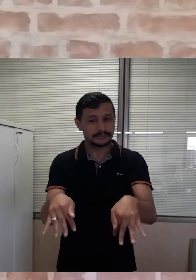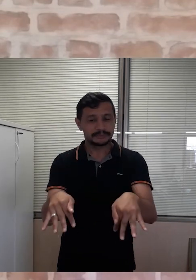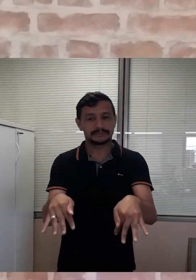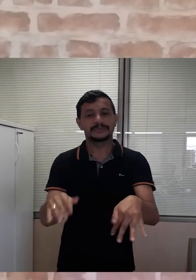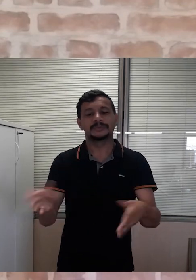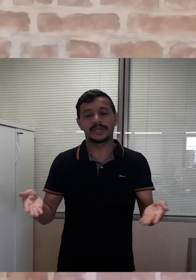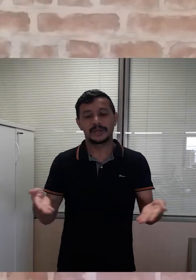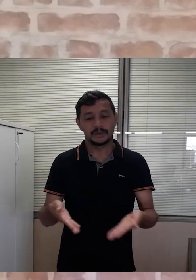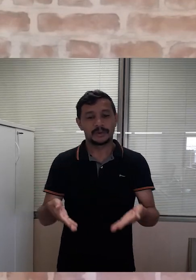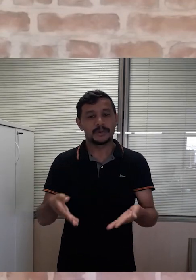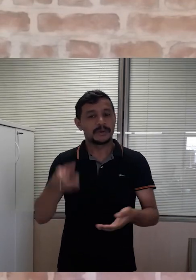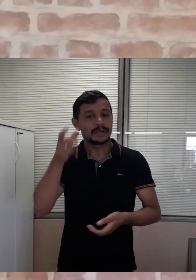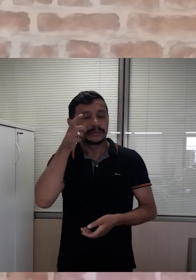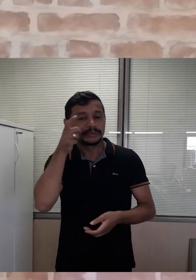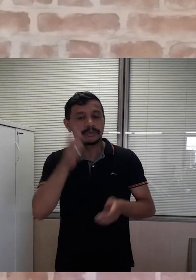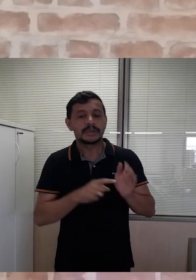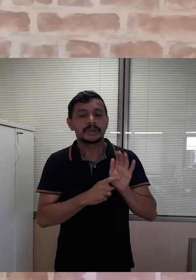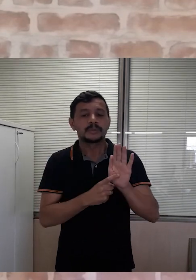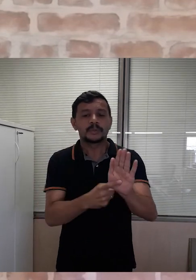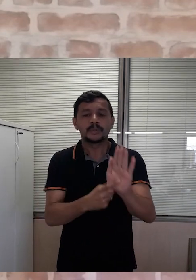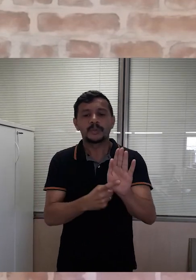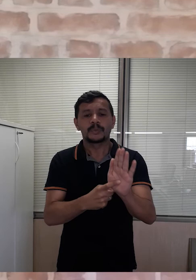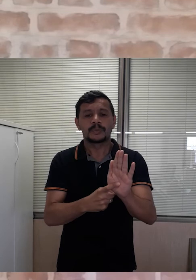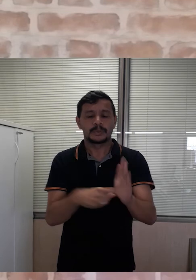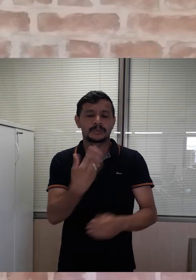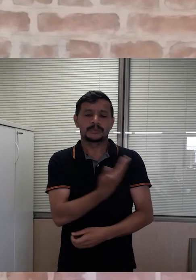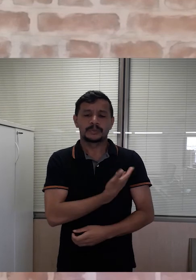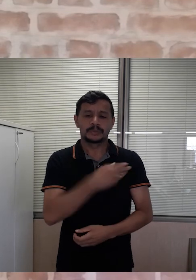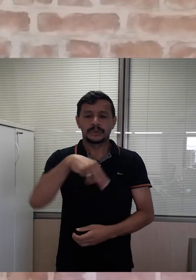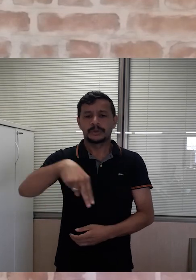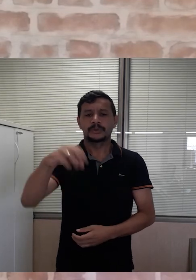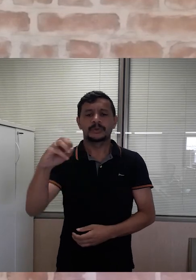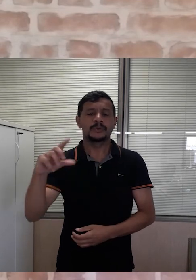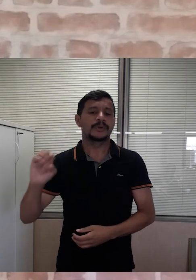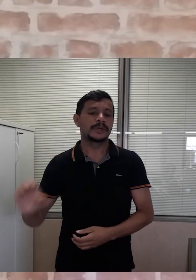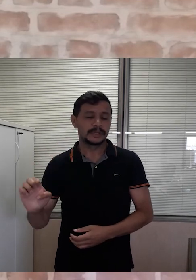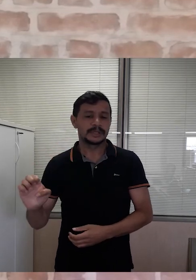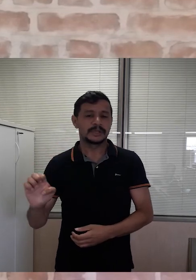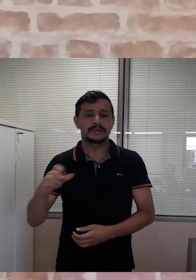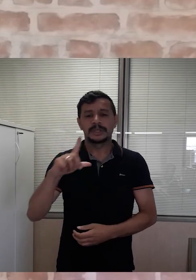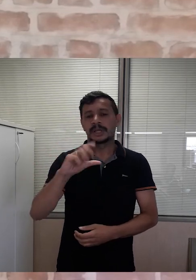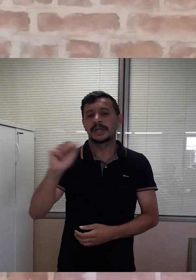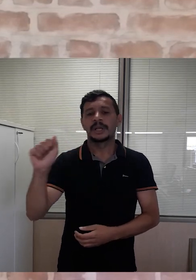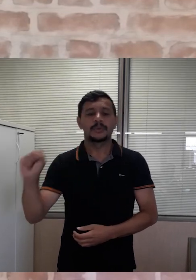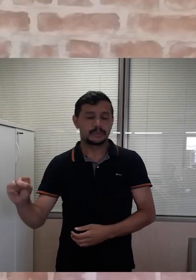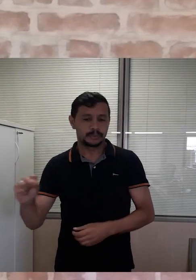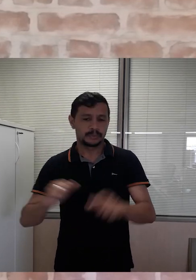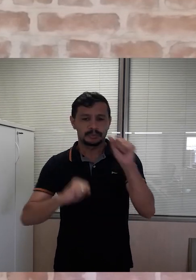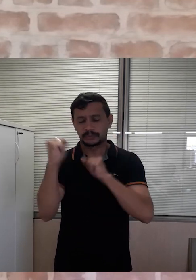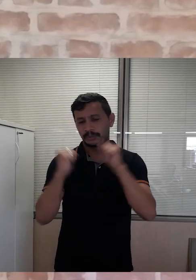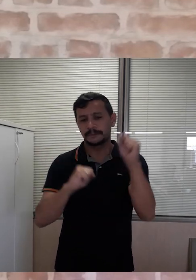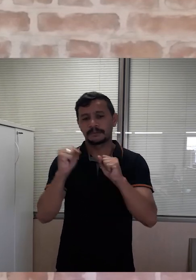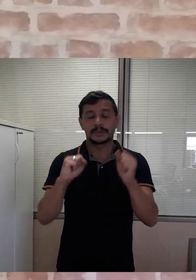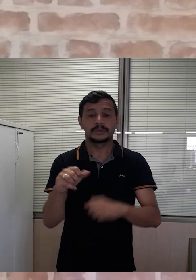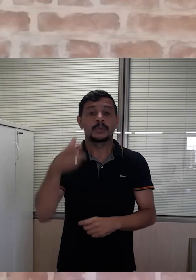aqui e a gente encerra o programa de hoje com a imagem do companheiro Noel, ex-trabalhador da Lau